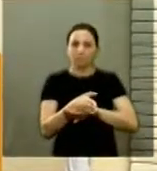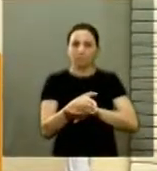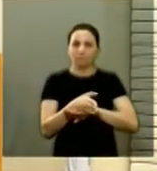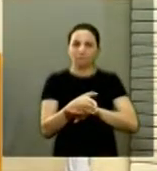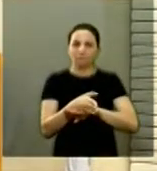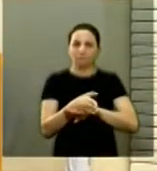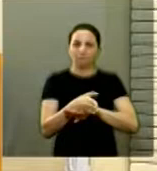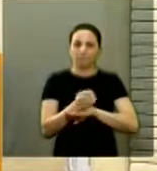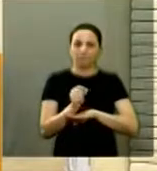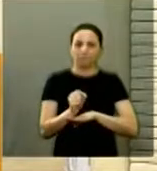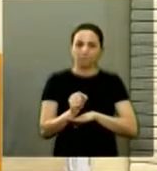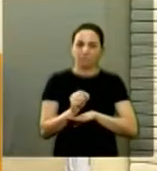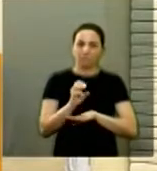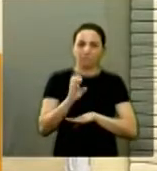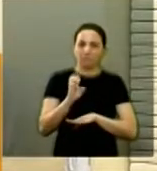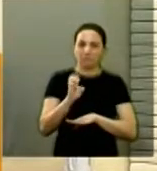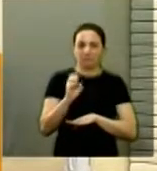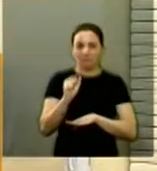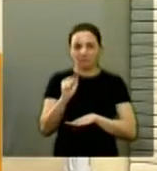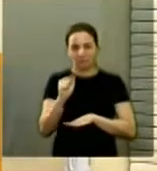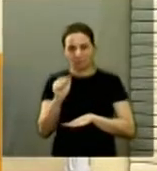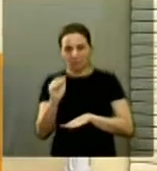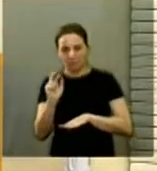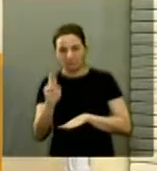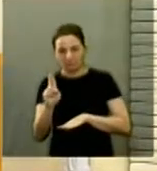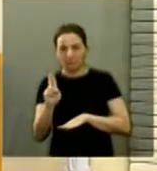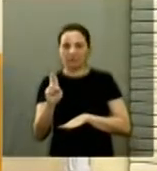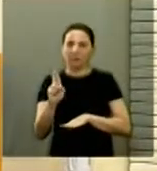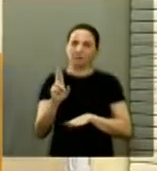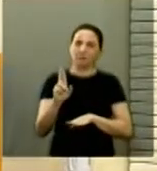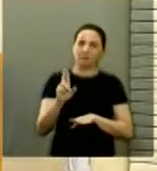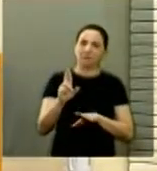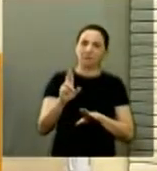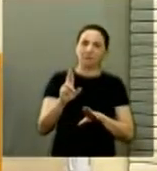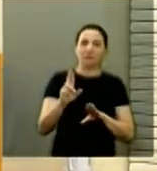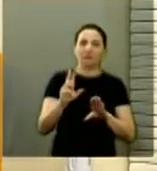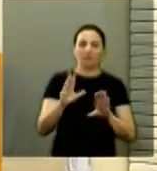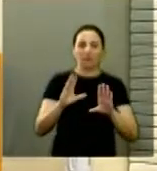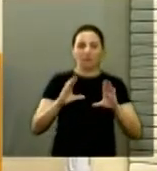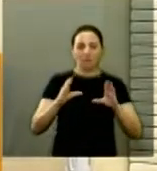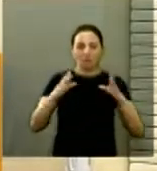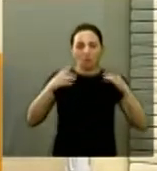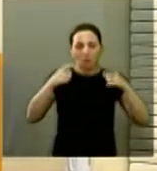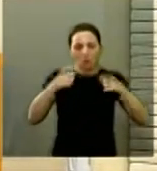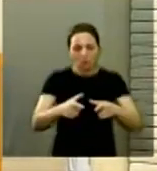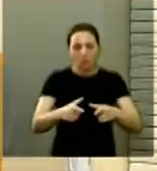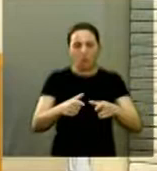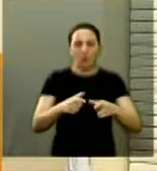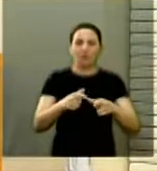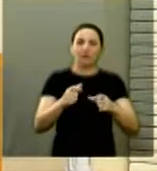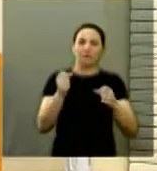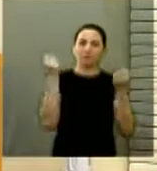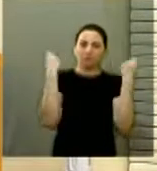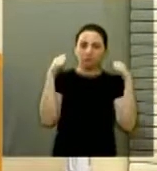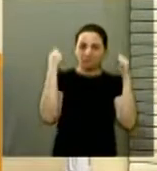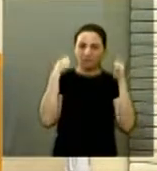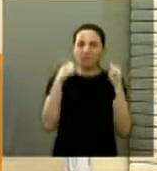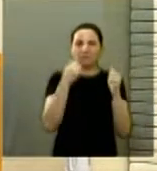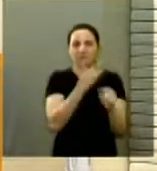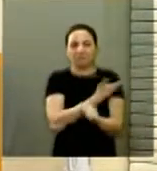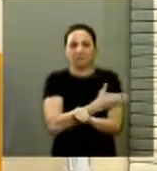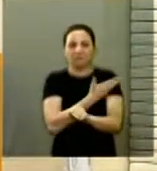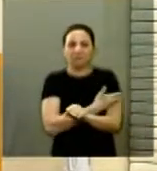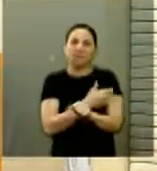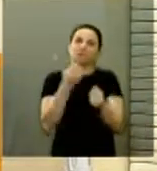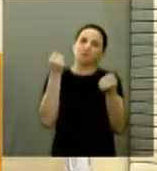do CEAR, onde tem o galpão da ginástica. O pessoal me chamou lá, as meninas ensaiando a ginástica,